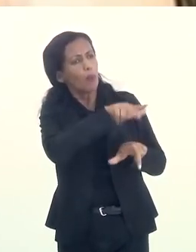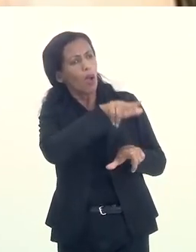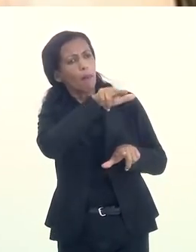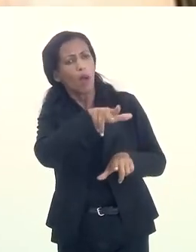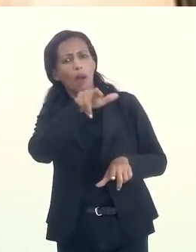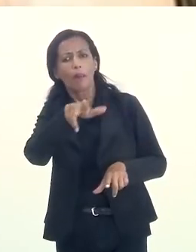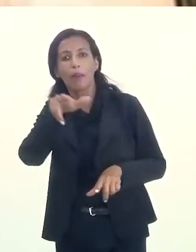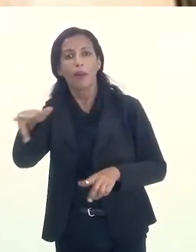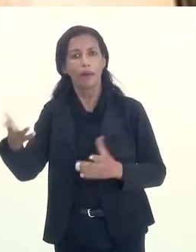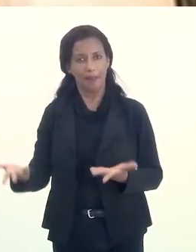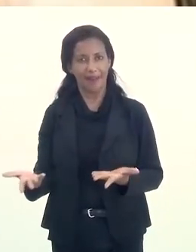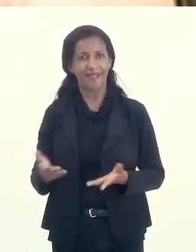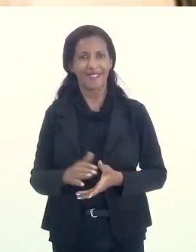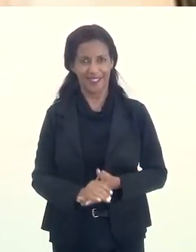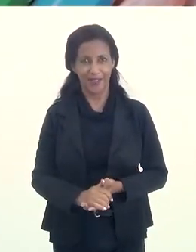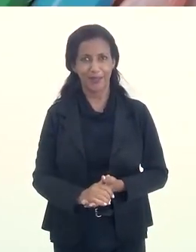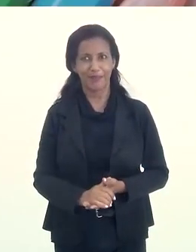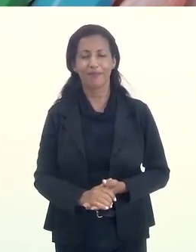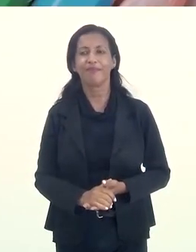pode ser assado.